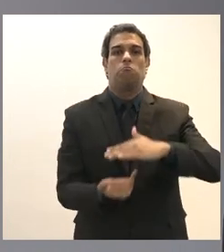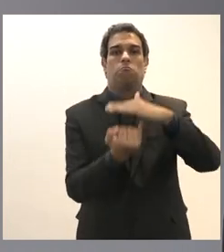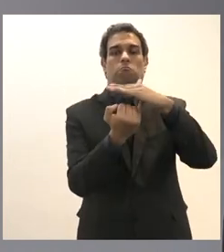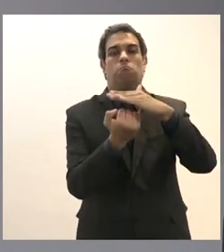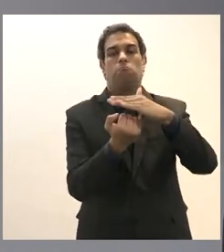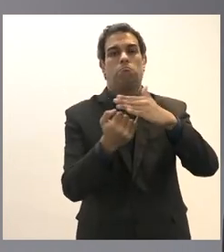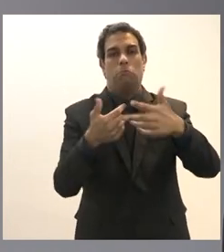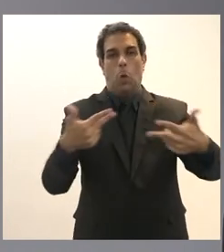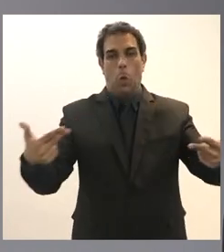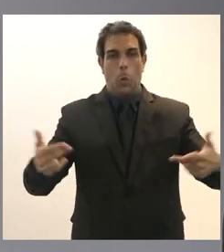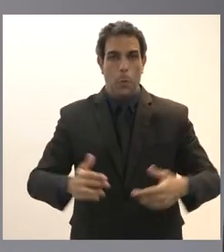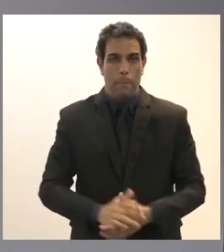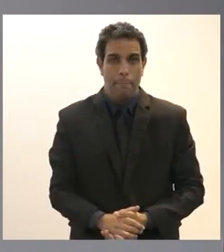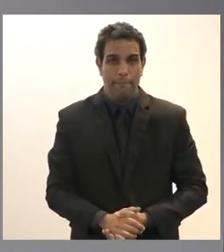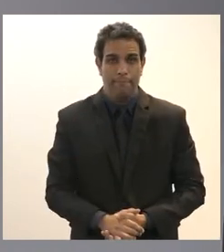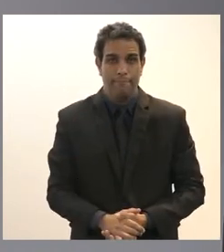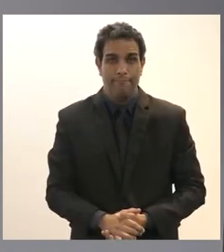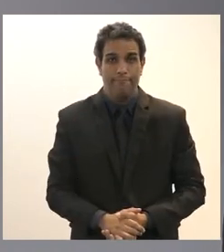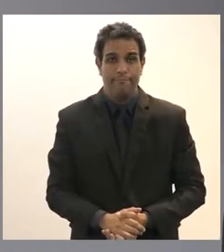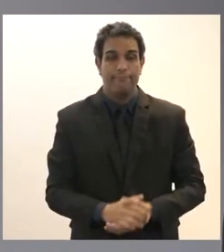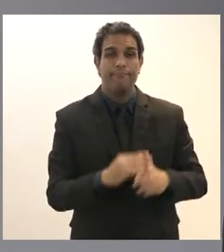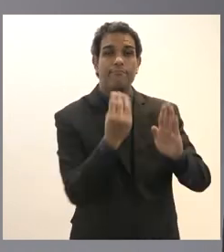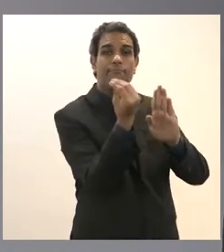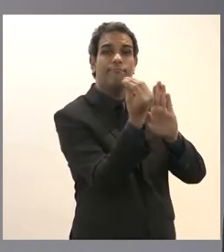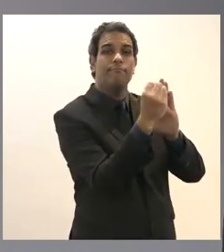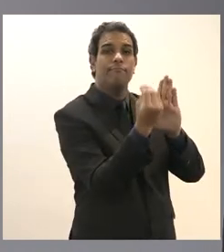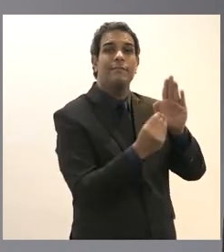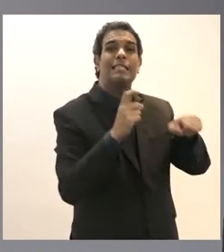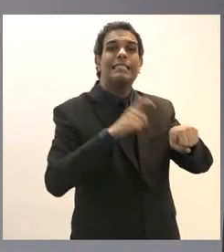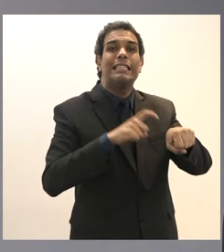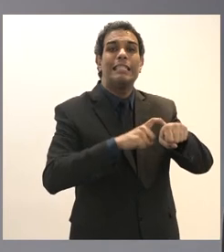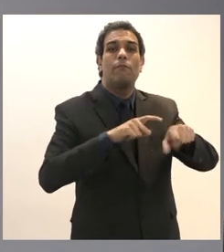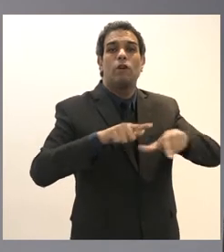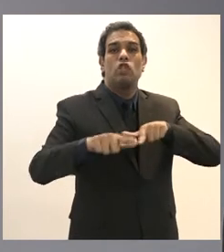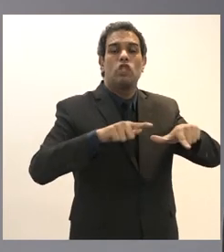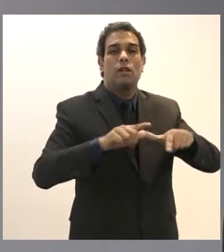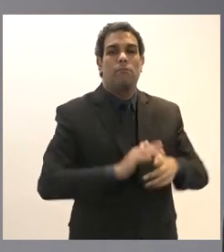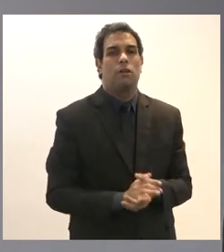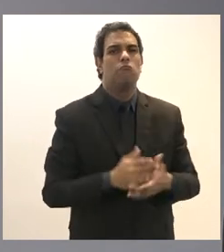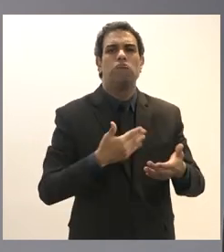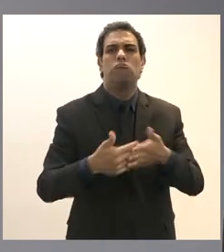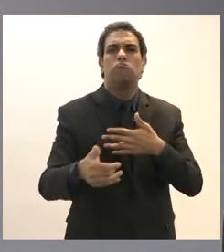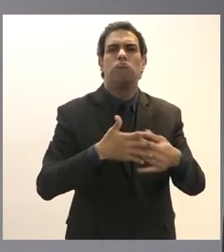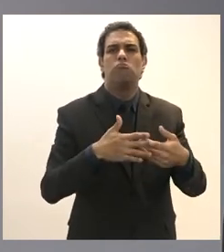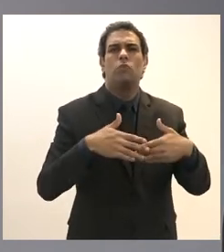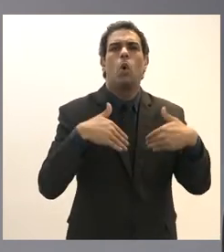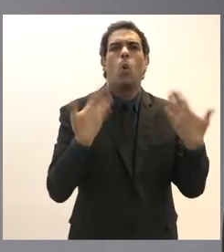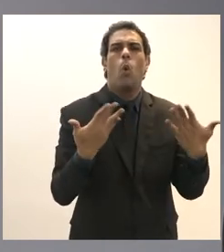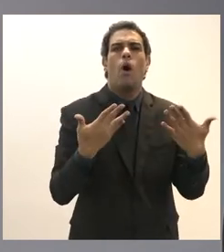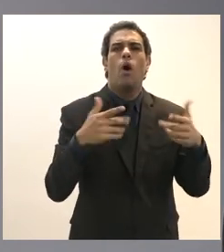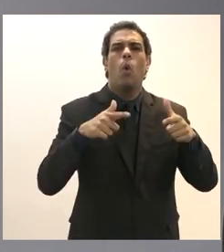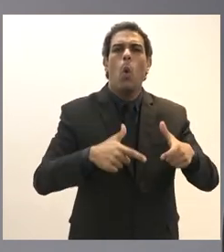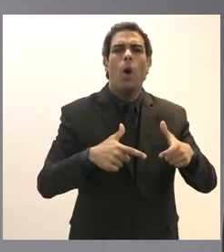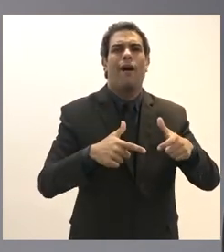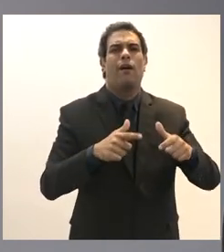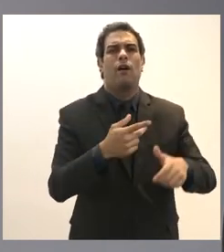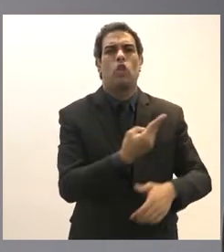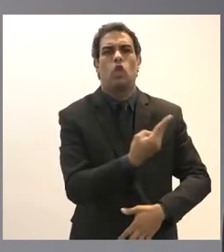adicionais referentes a tempo de serviço independente da denominação adotada